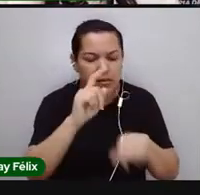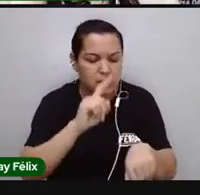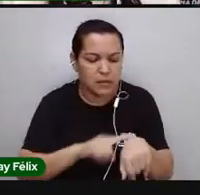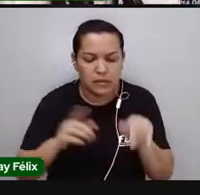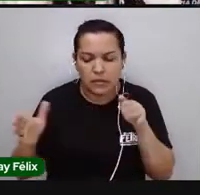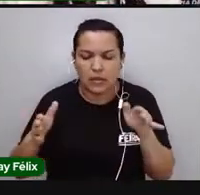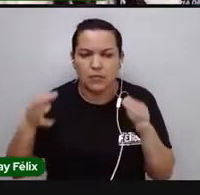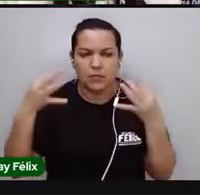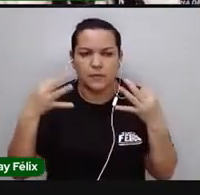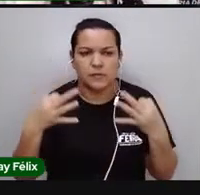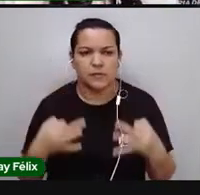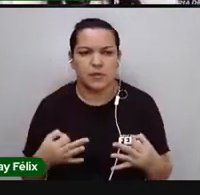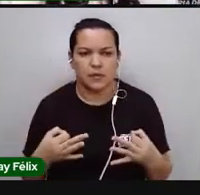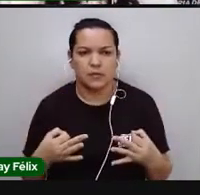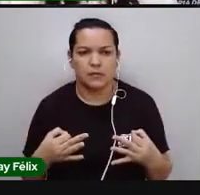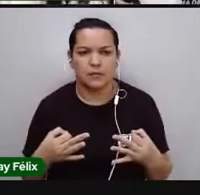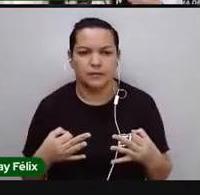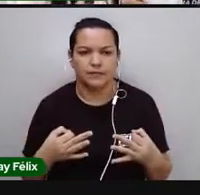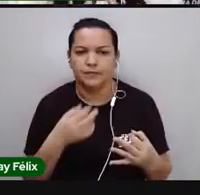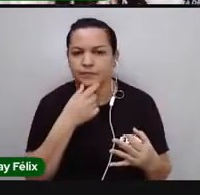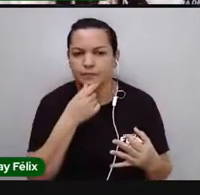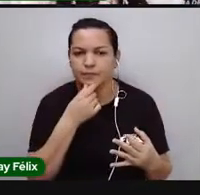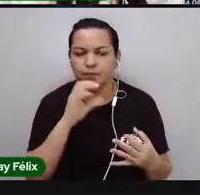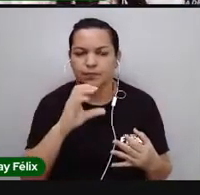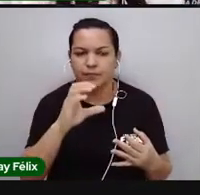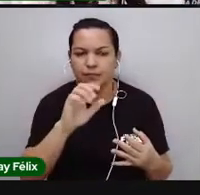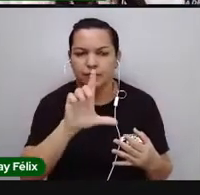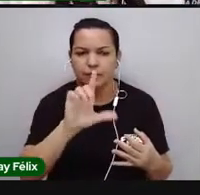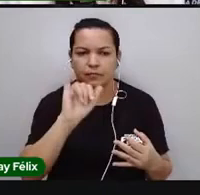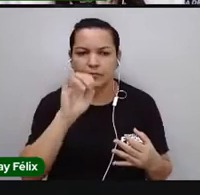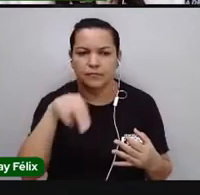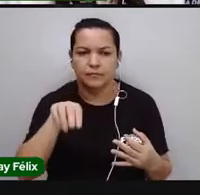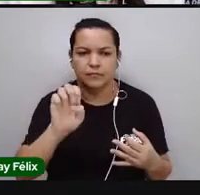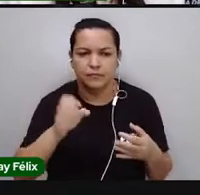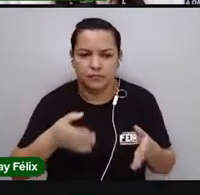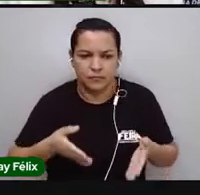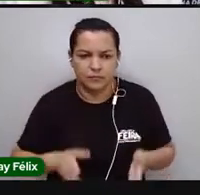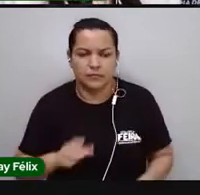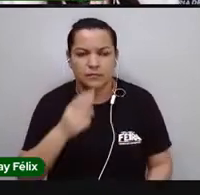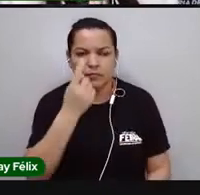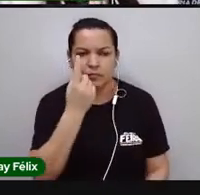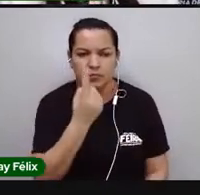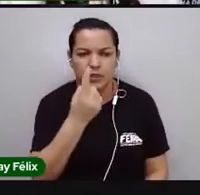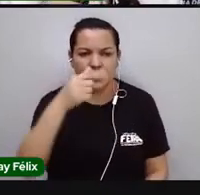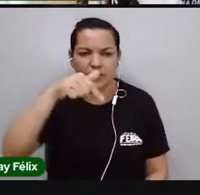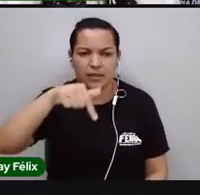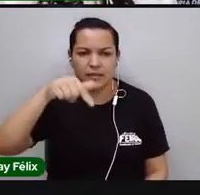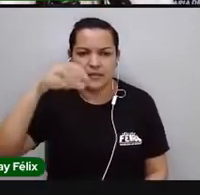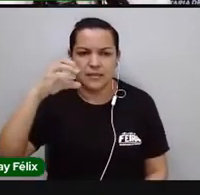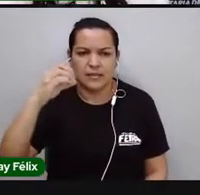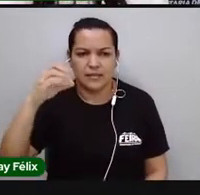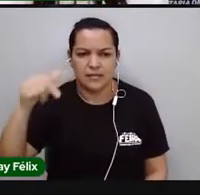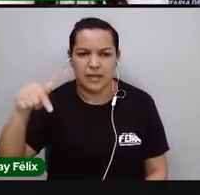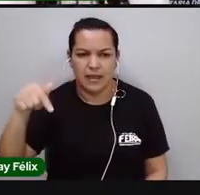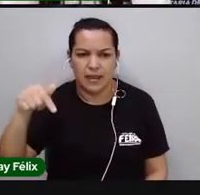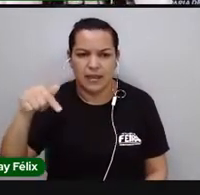Linneu, ele viveu, ele nasceu em 1707 e morreu em